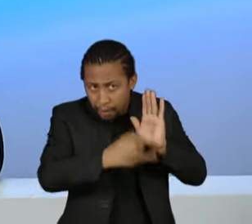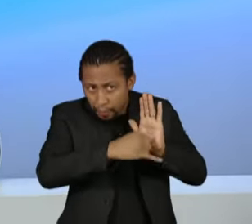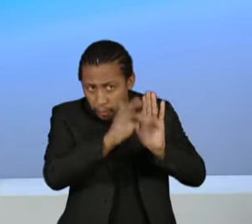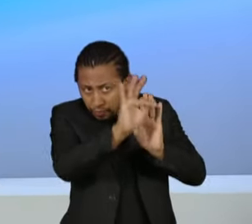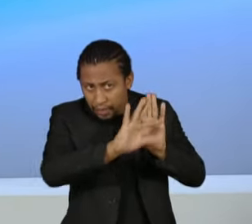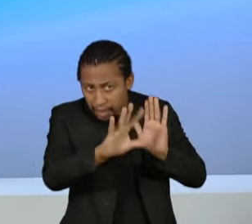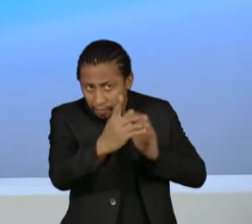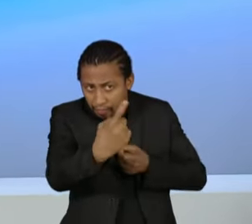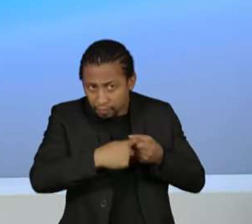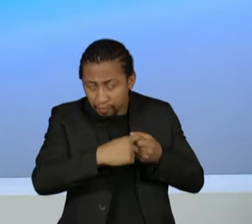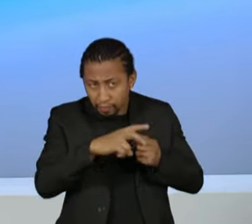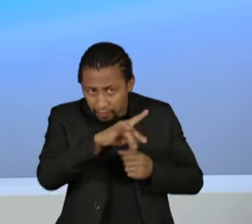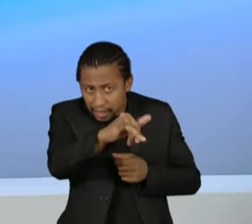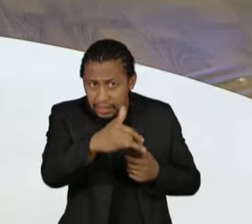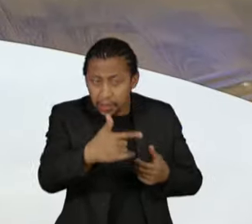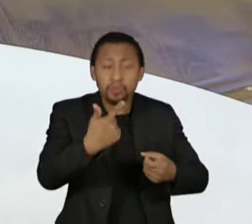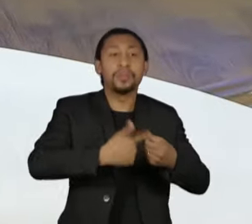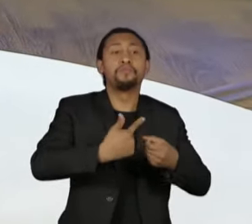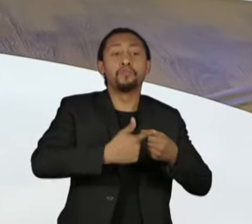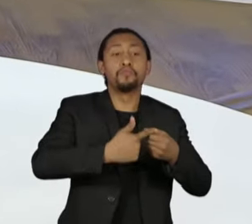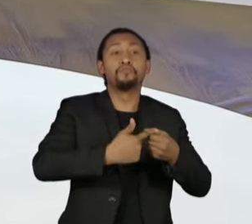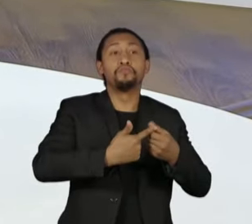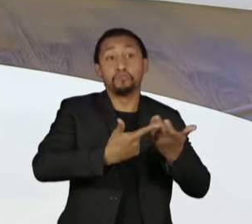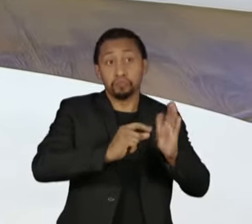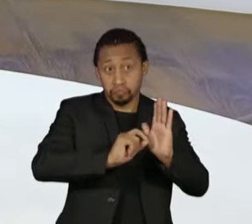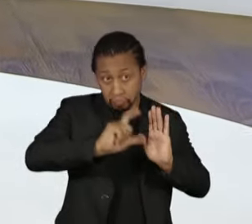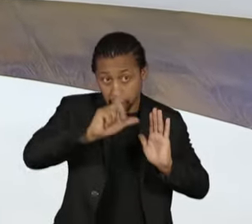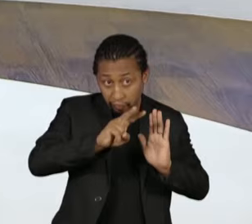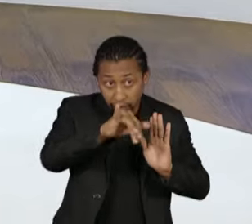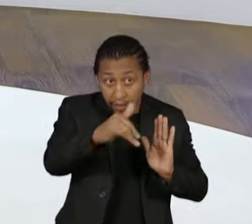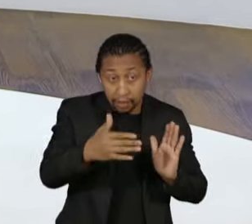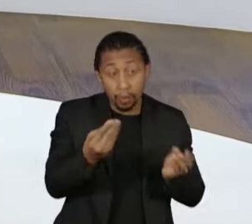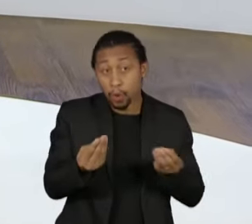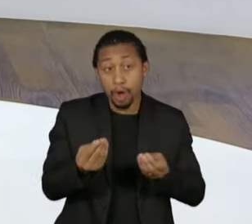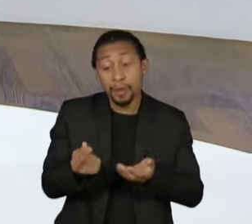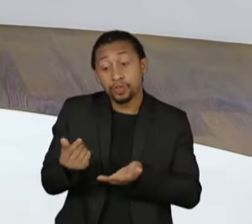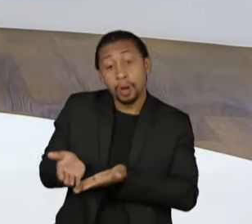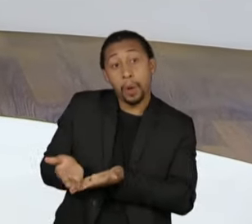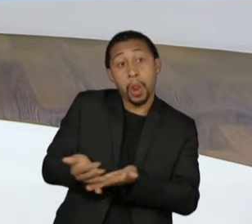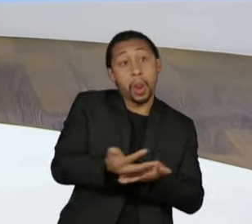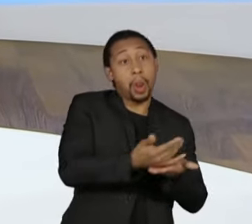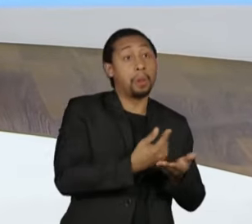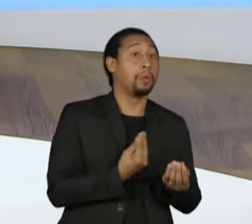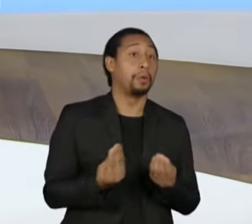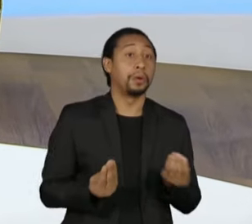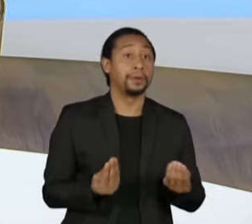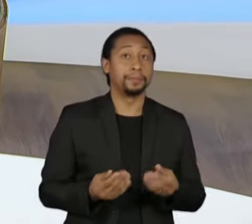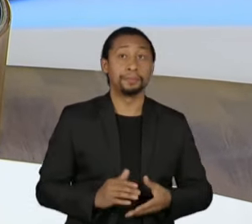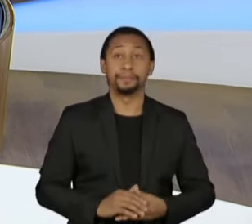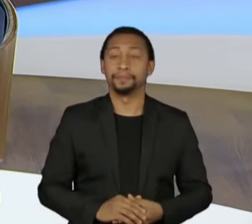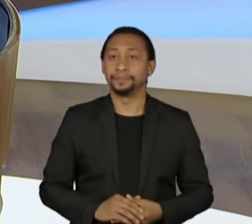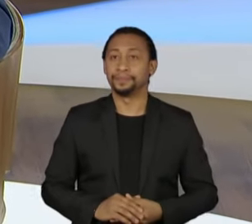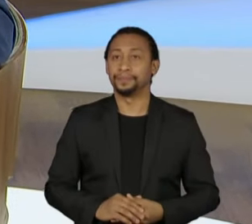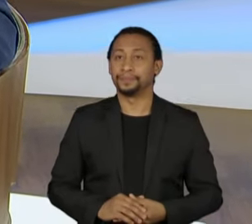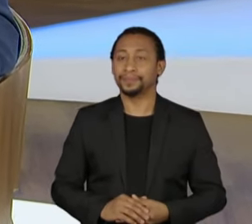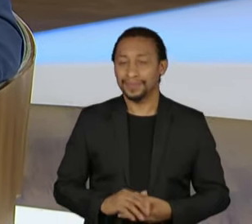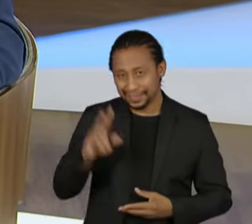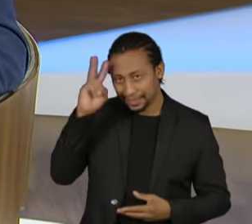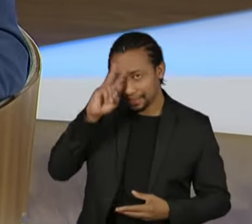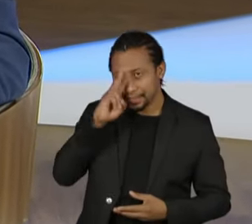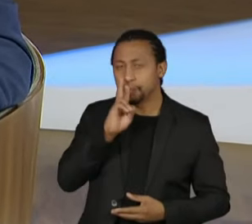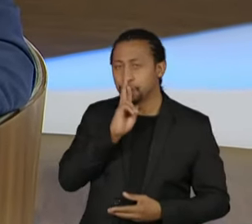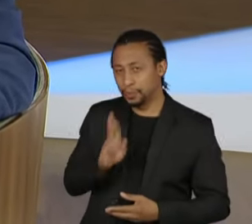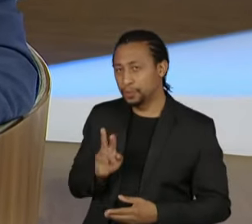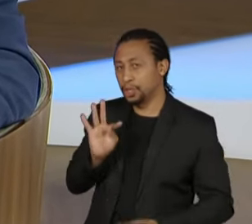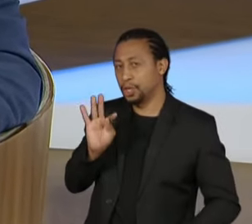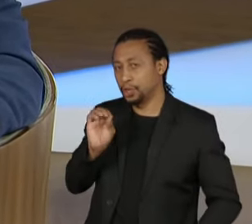retomar as alíquotas de combustível? O que ele vai fazer para mexer com a arrecadação? Eu disse para Tom de Trindade, Pensa